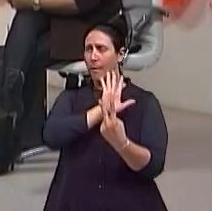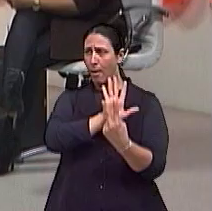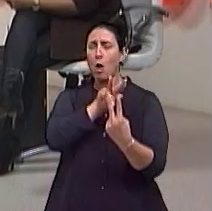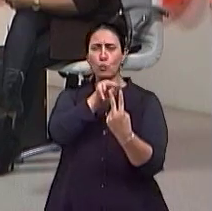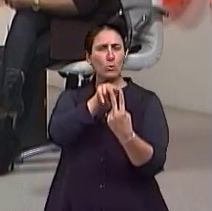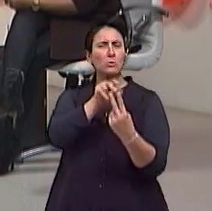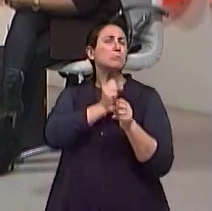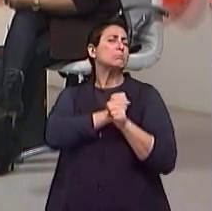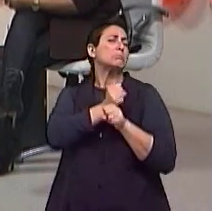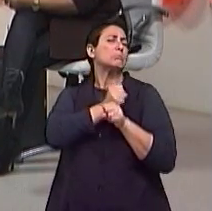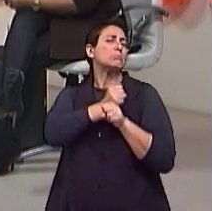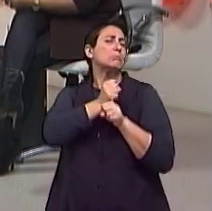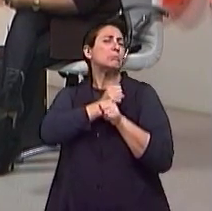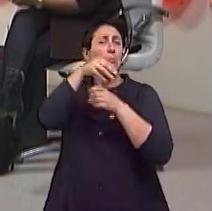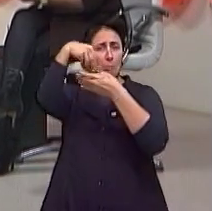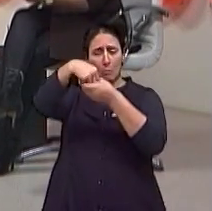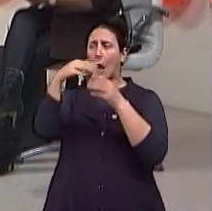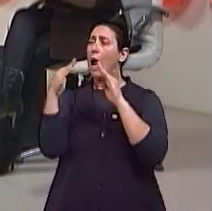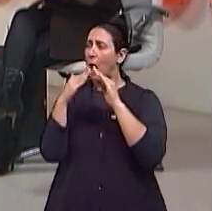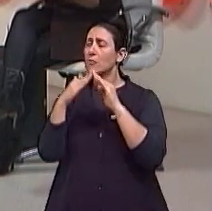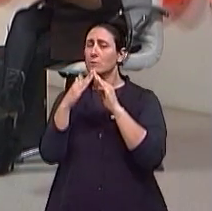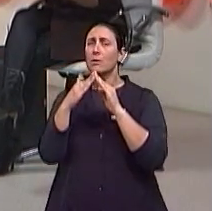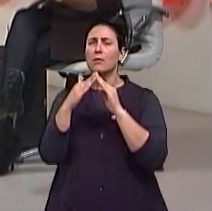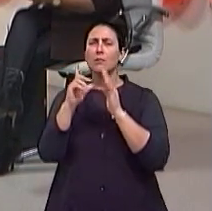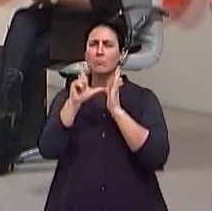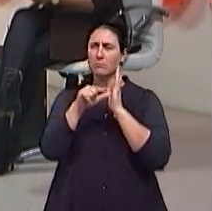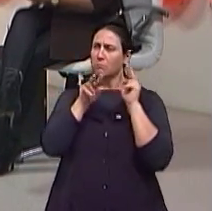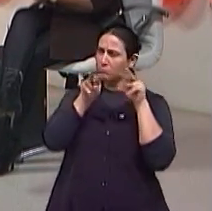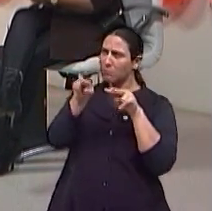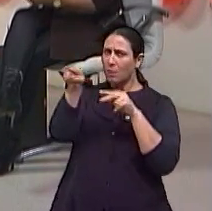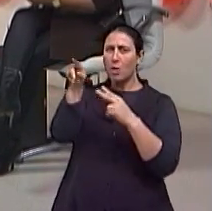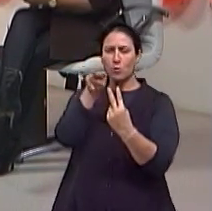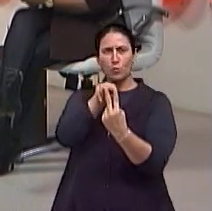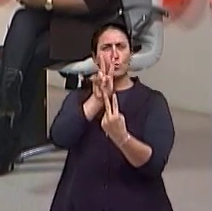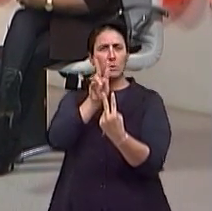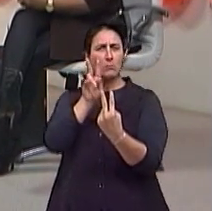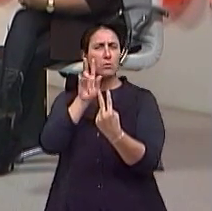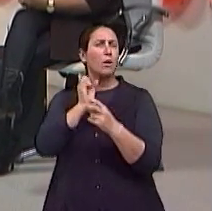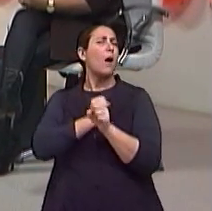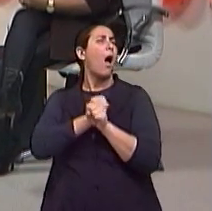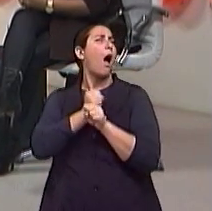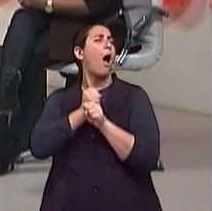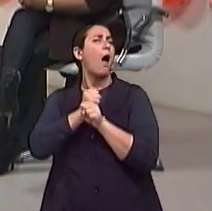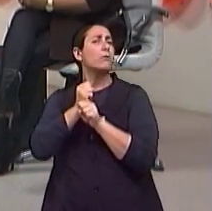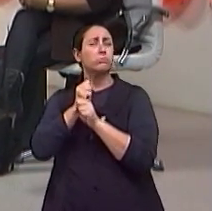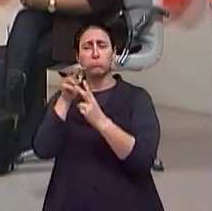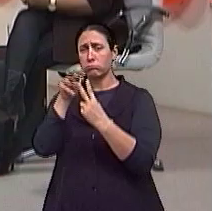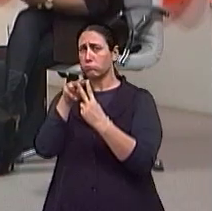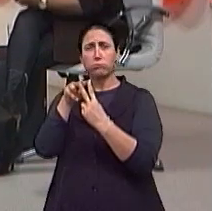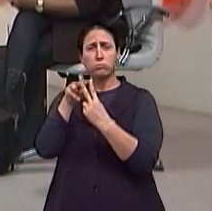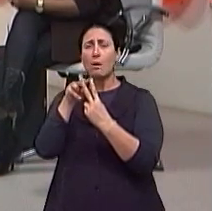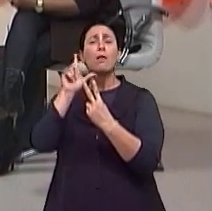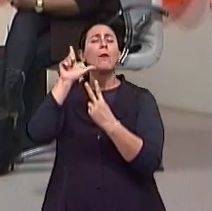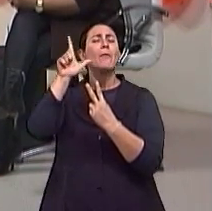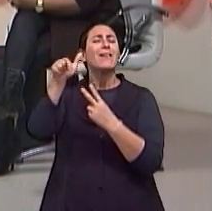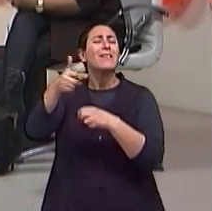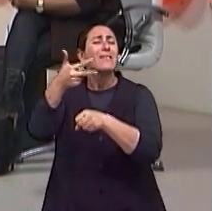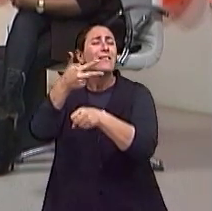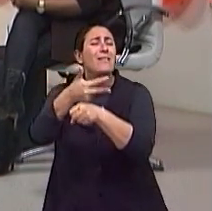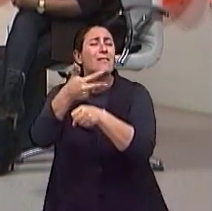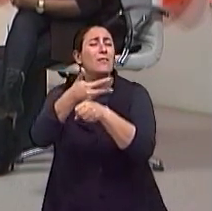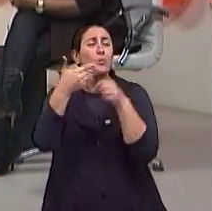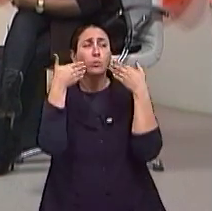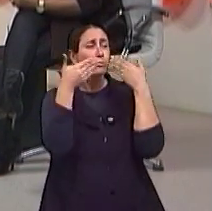idade, é que as pessoas tiveram essa coragem de dizer, sim, nós somos um casal já vivendo junto, desde a